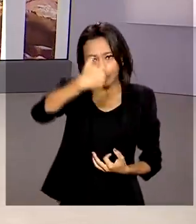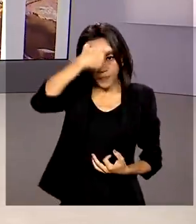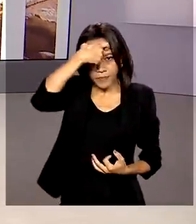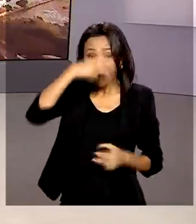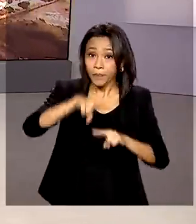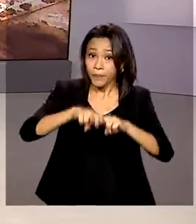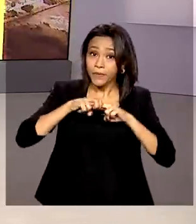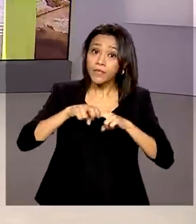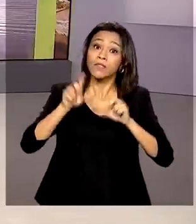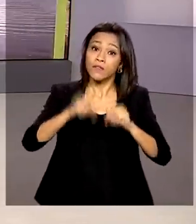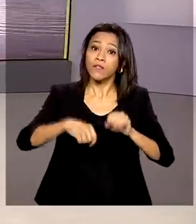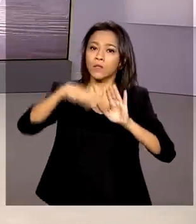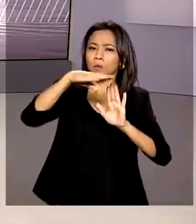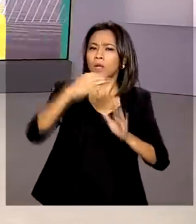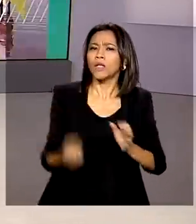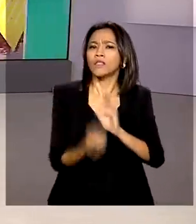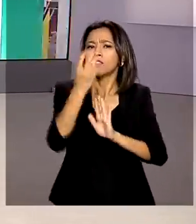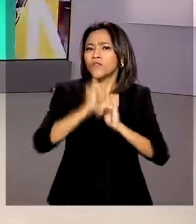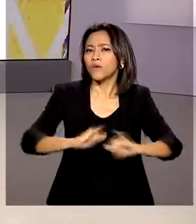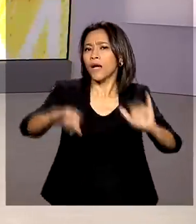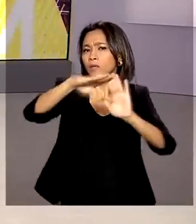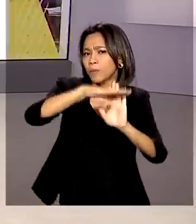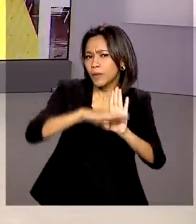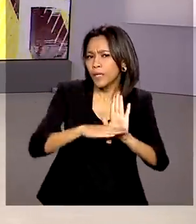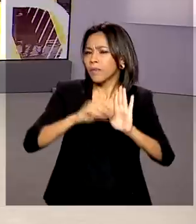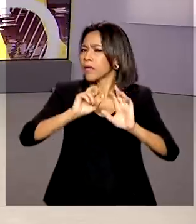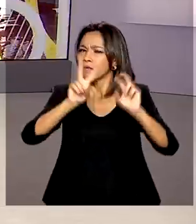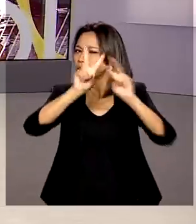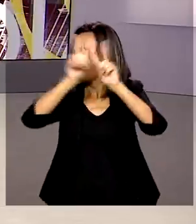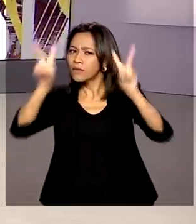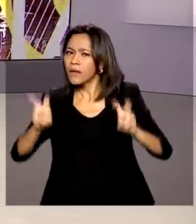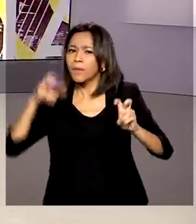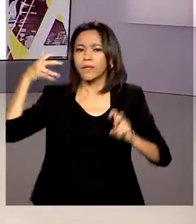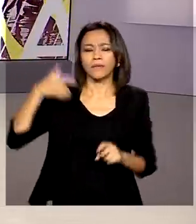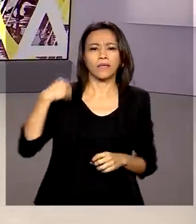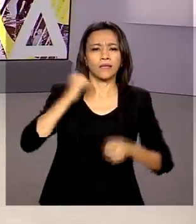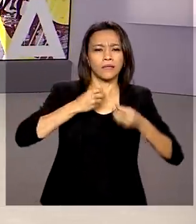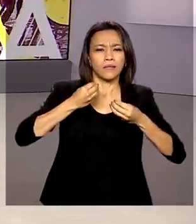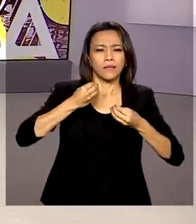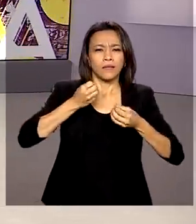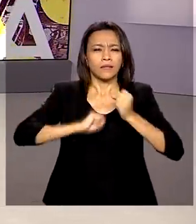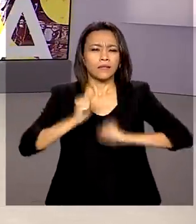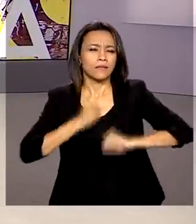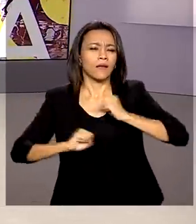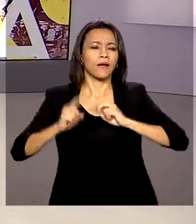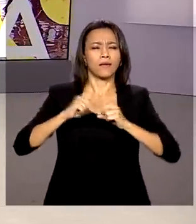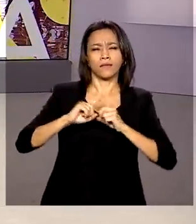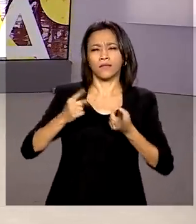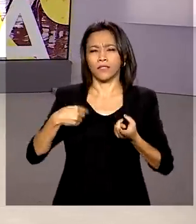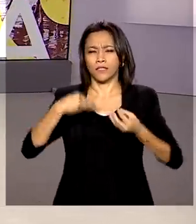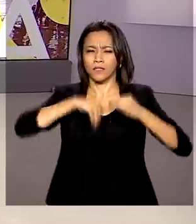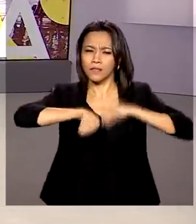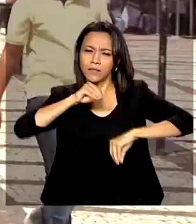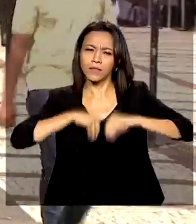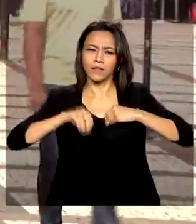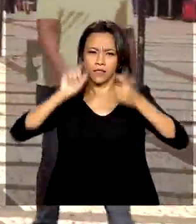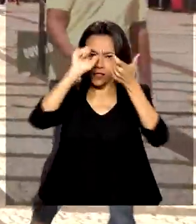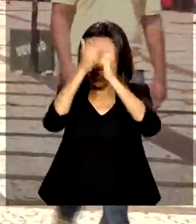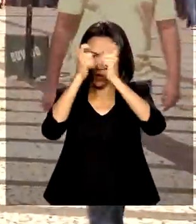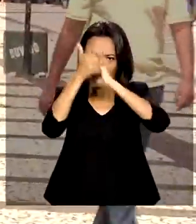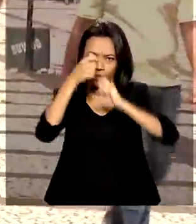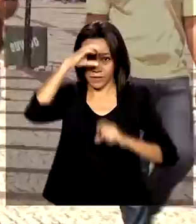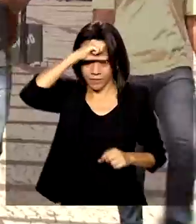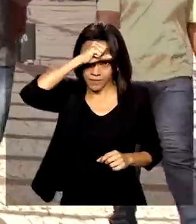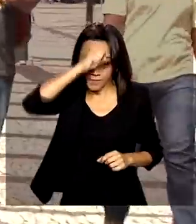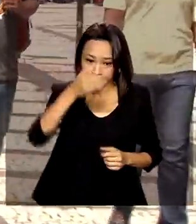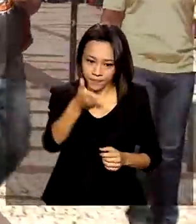lançada a ação Mentalize, que vai abordar temas como ansiedade, depressão e transtornos de aprendizagem. De